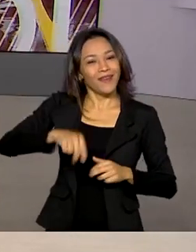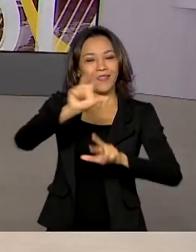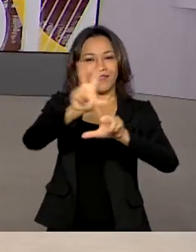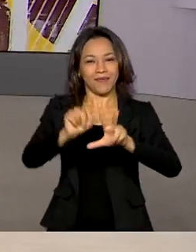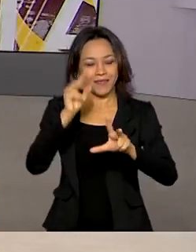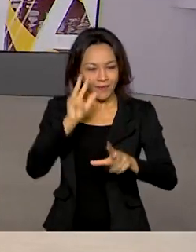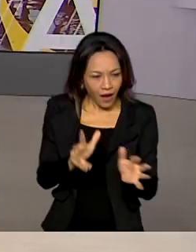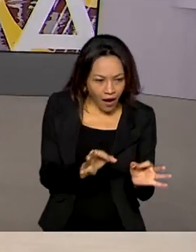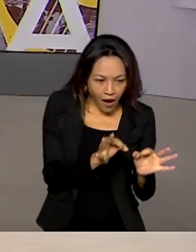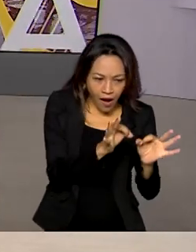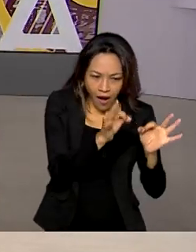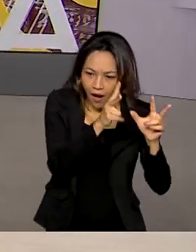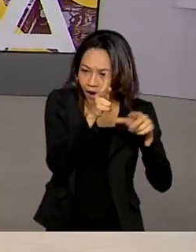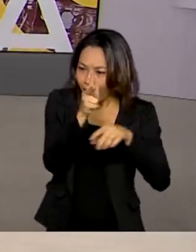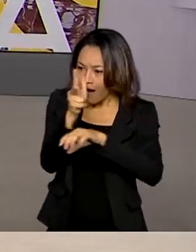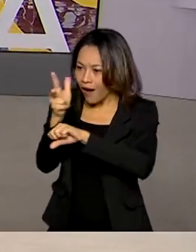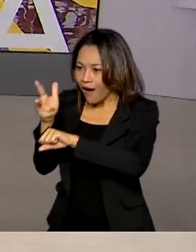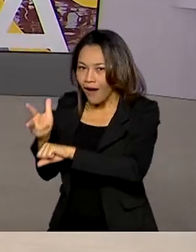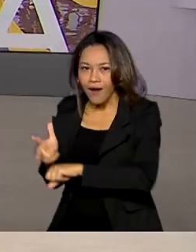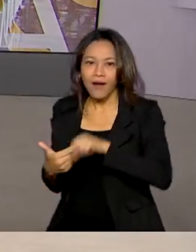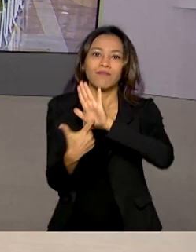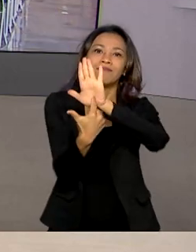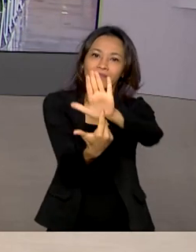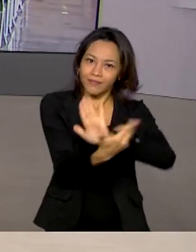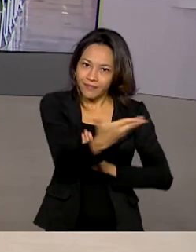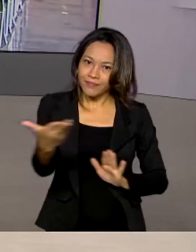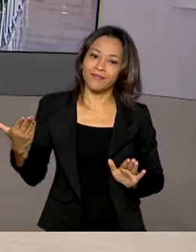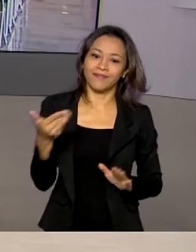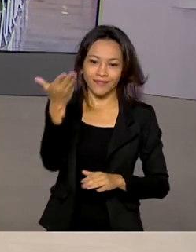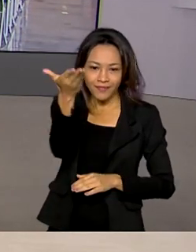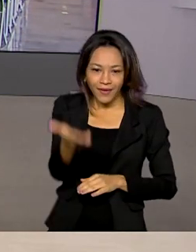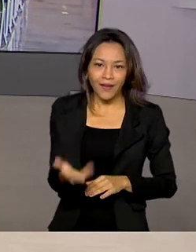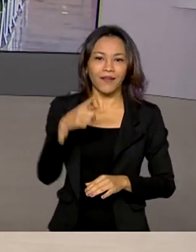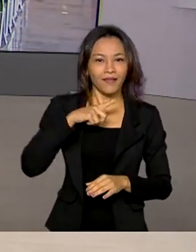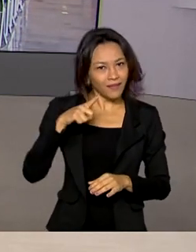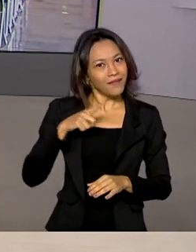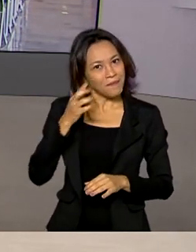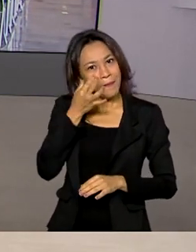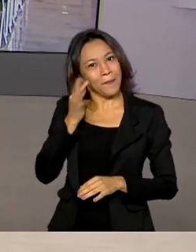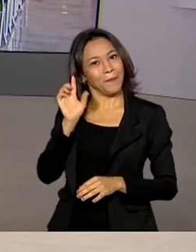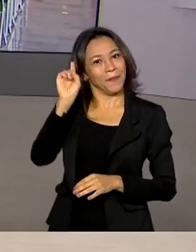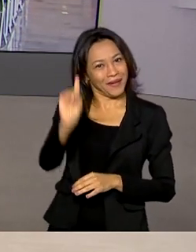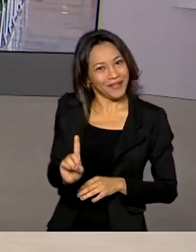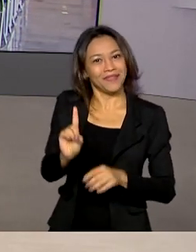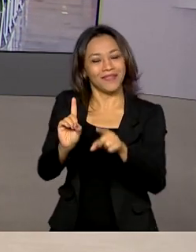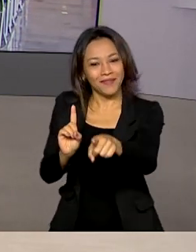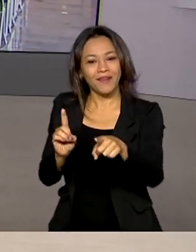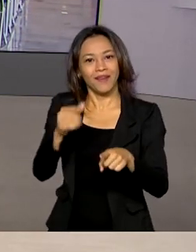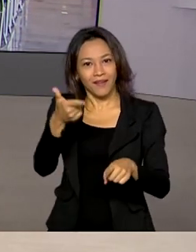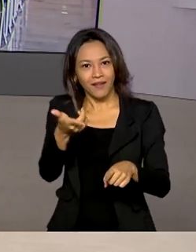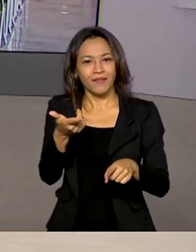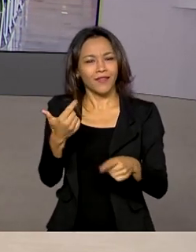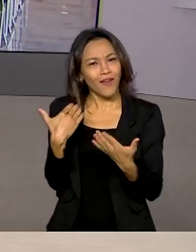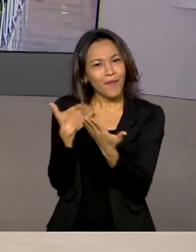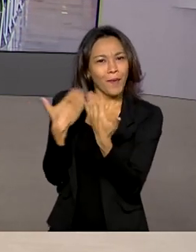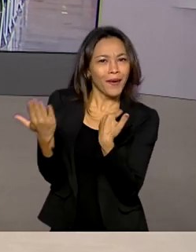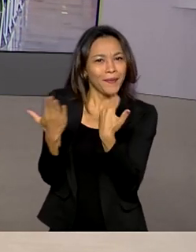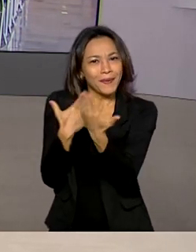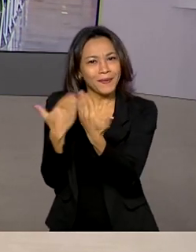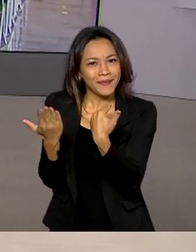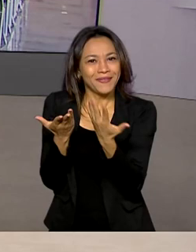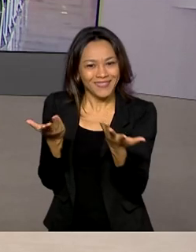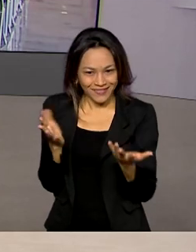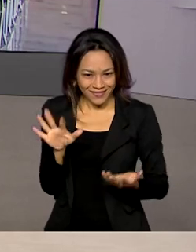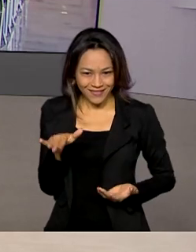transmitiu tudo ao vivo. Inclusive, a nossa repórter Ana Luísa Prazer participou dessa cobertura. E é com ela que nós vamos falar